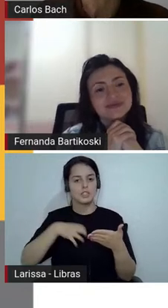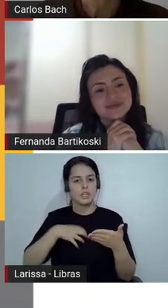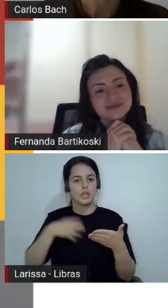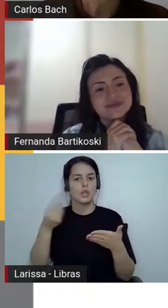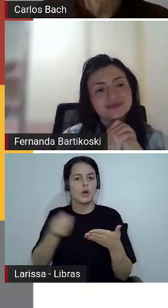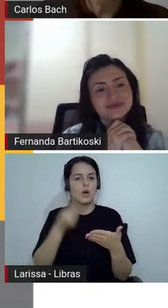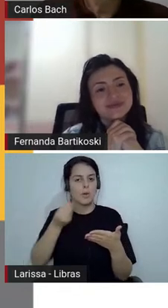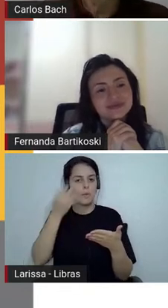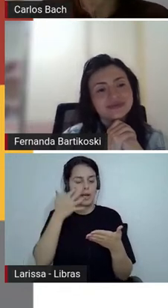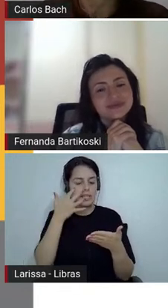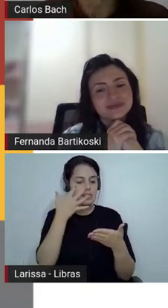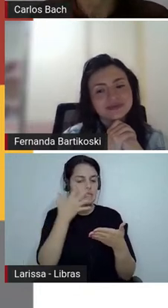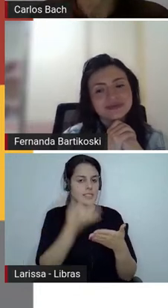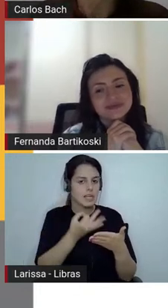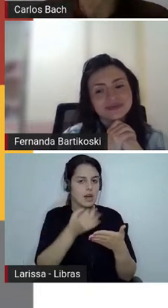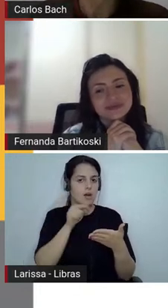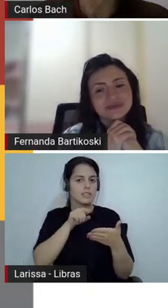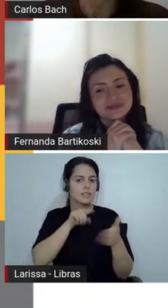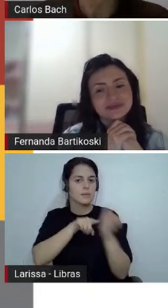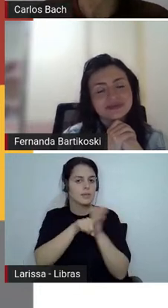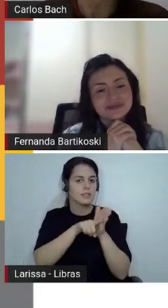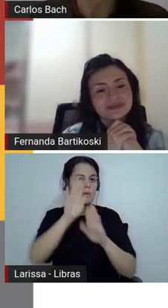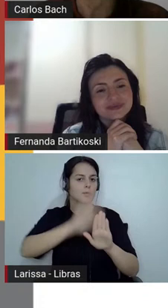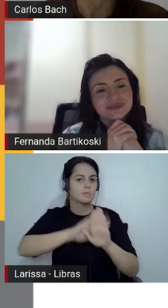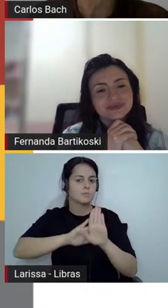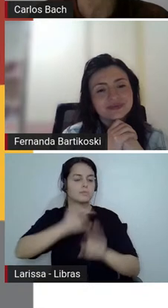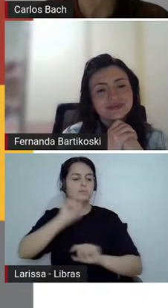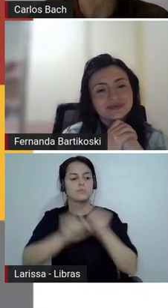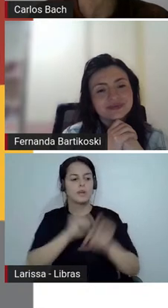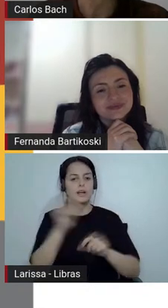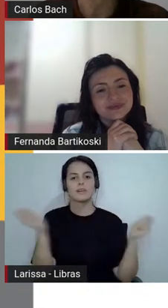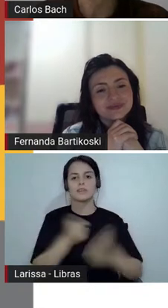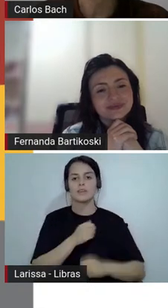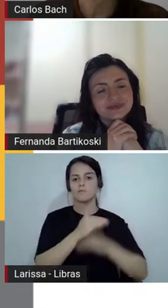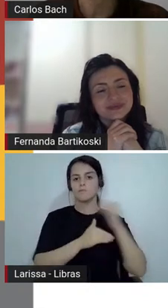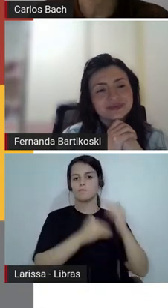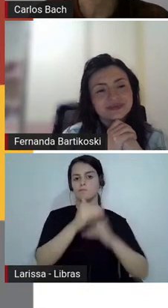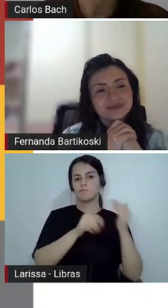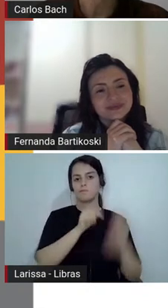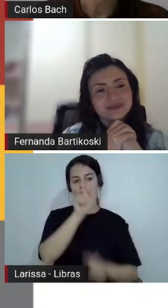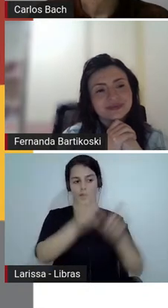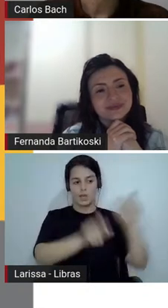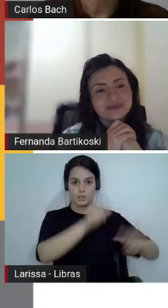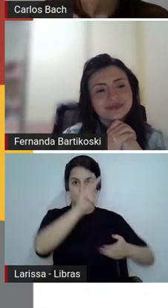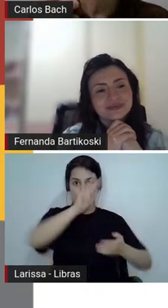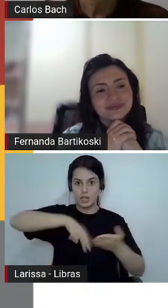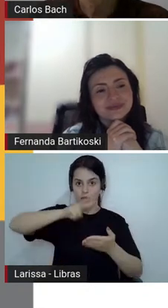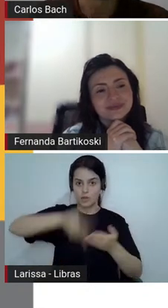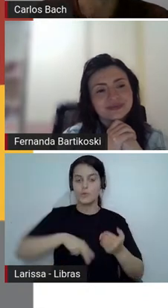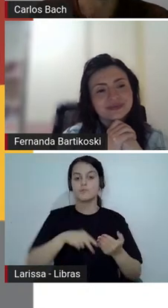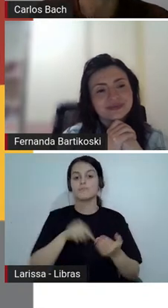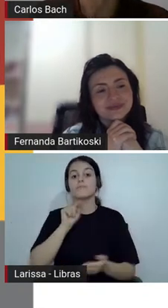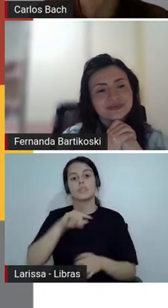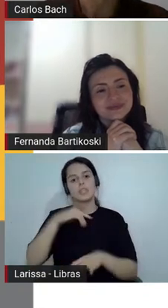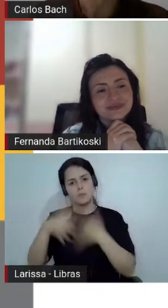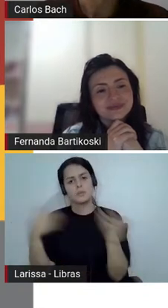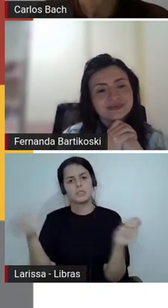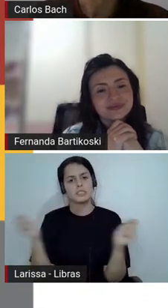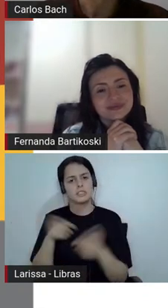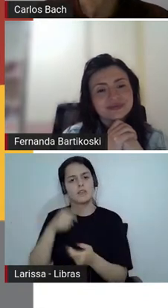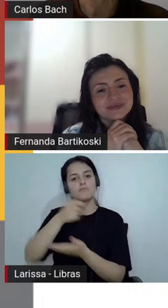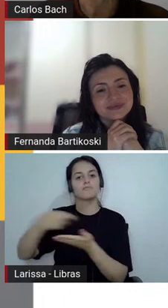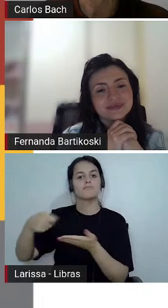leitor e em outros momentos pode-se sim pensar na produção né de texto mas aqui a gente está falando da